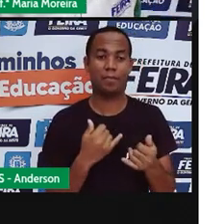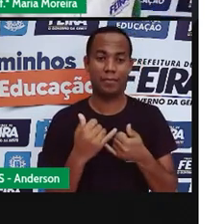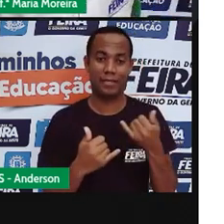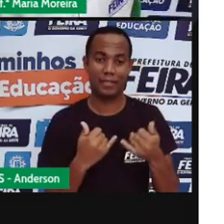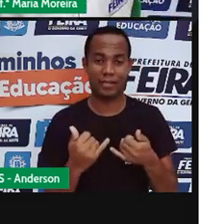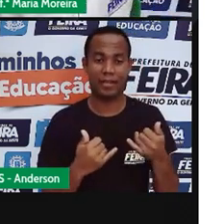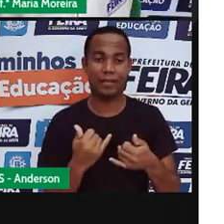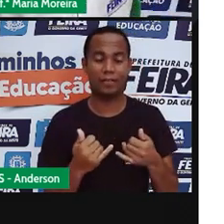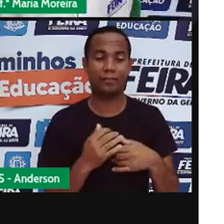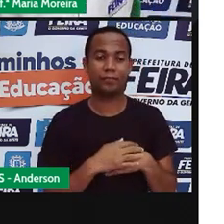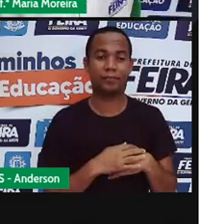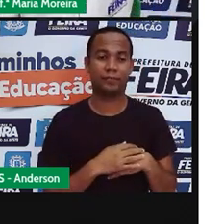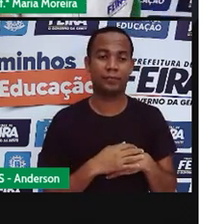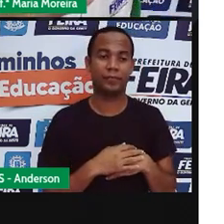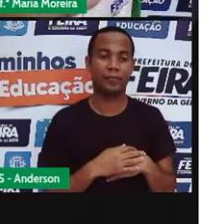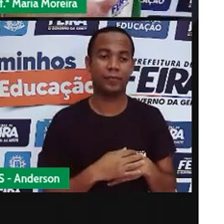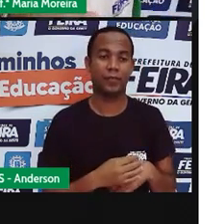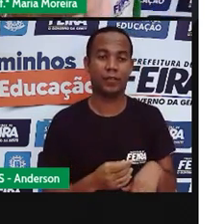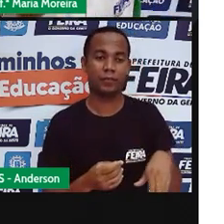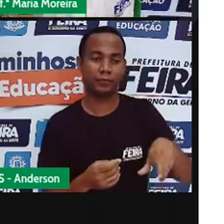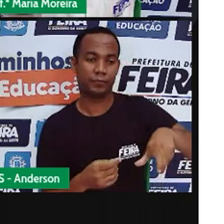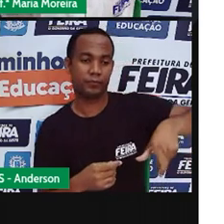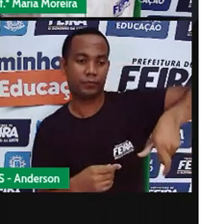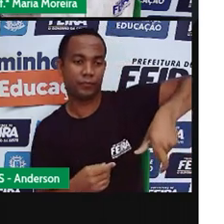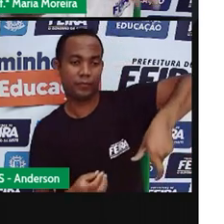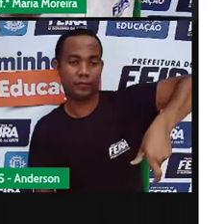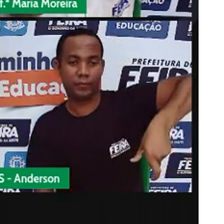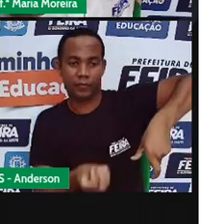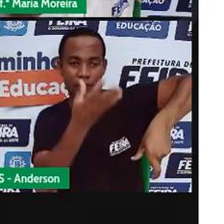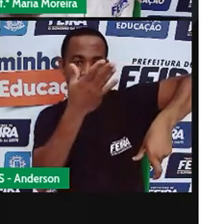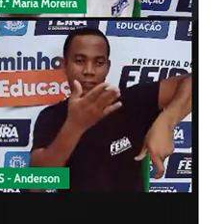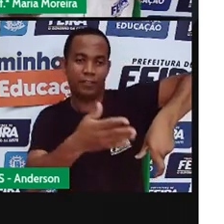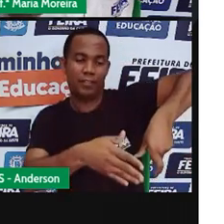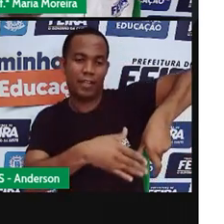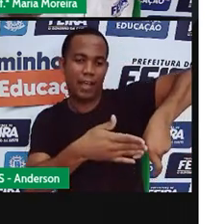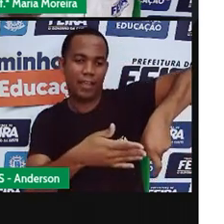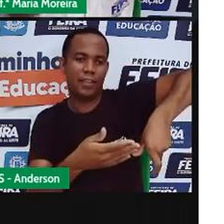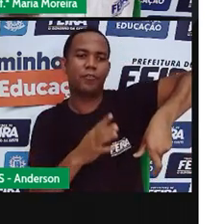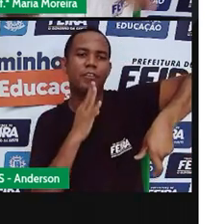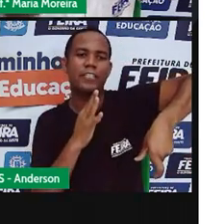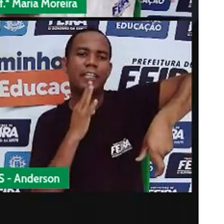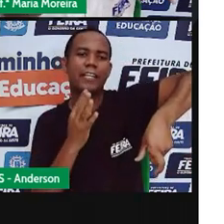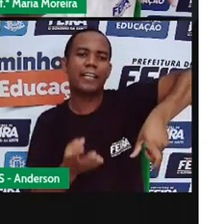que você faz tipo uma trave. Você joga e empurra aqui pra...